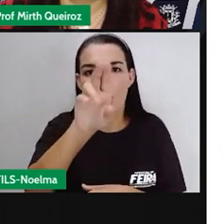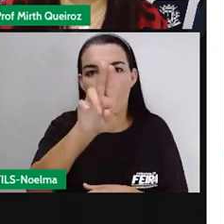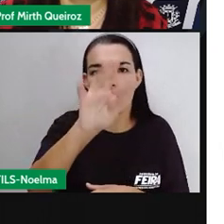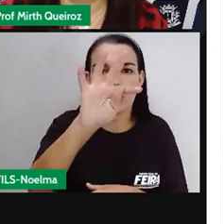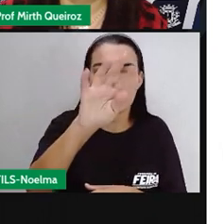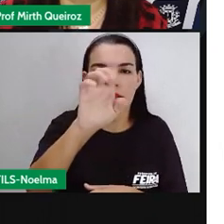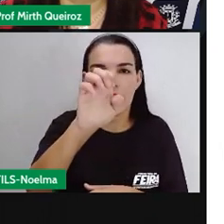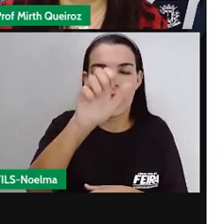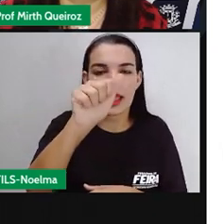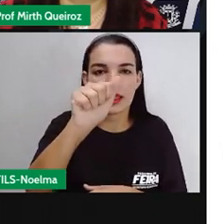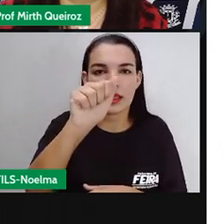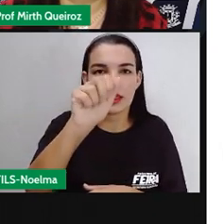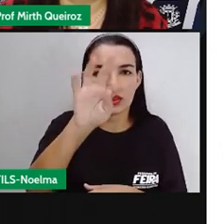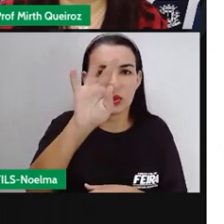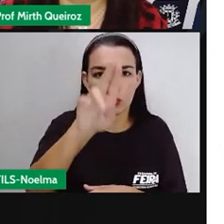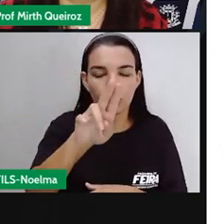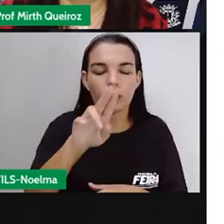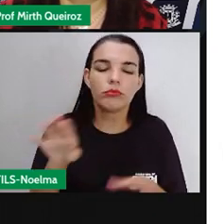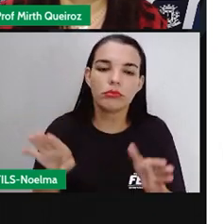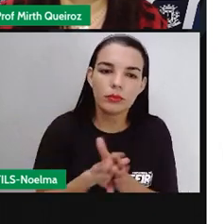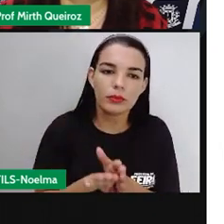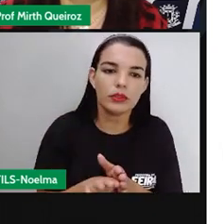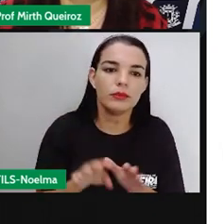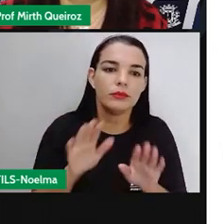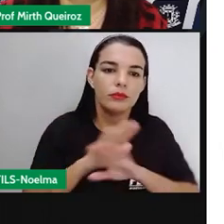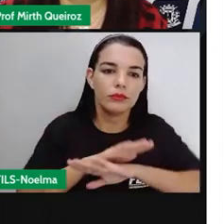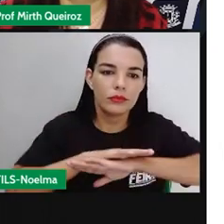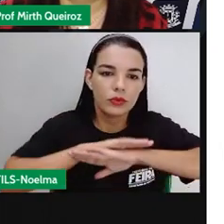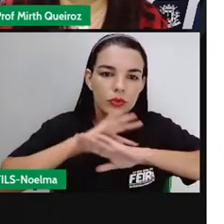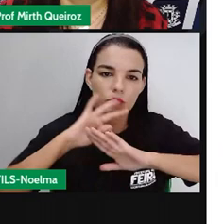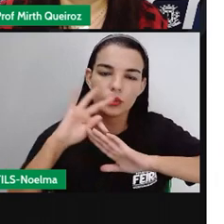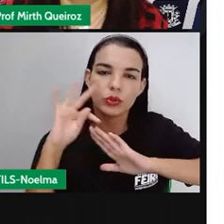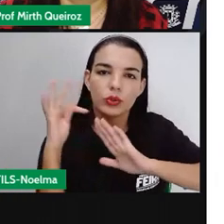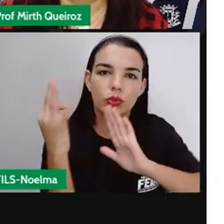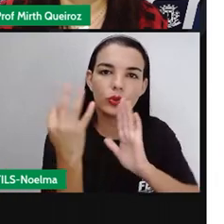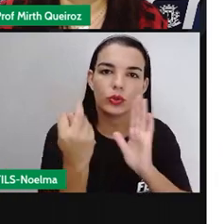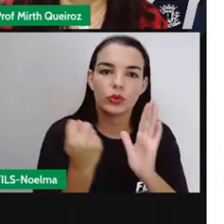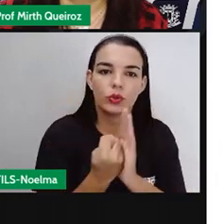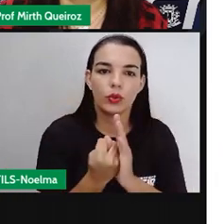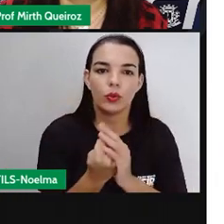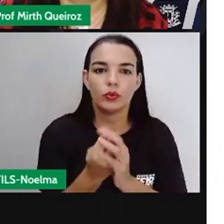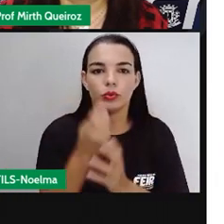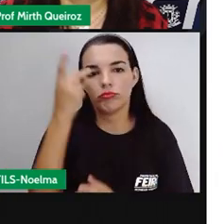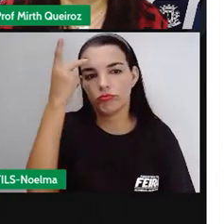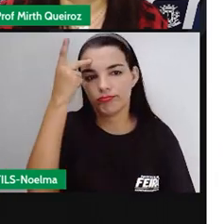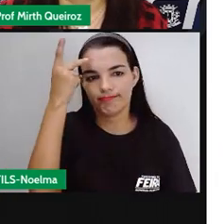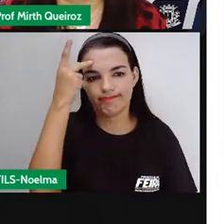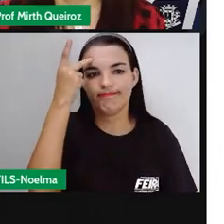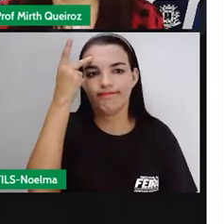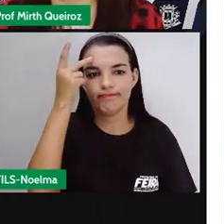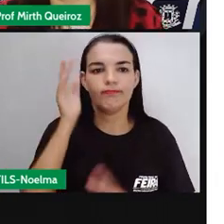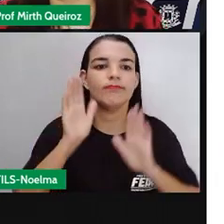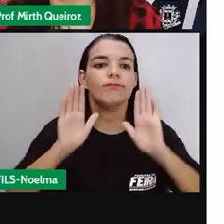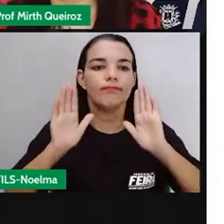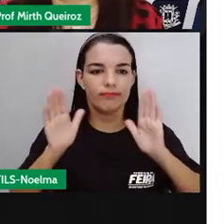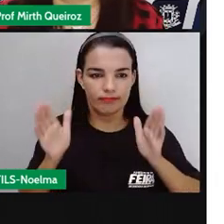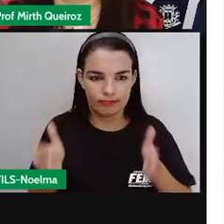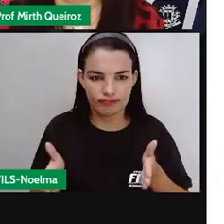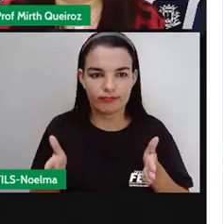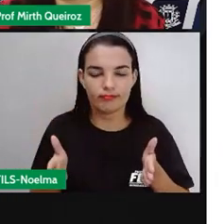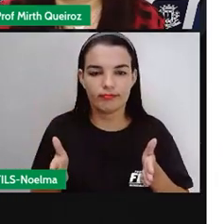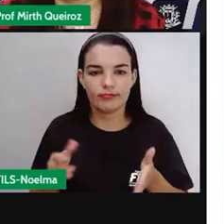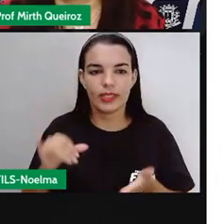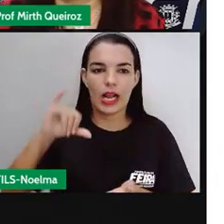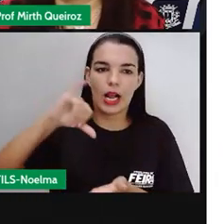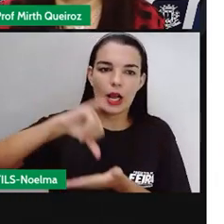E em 1935, estava aqui em Lins, Marília, na própria capital.